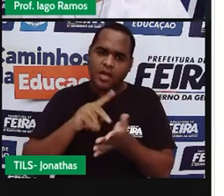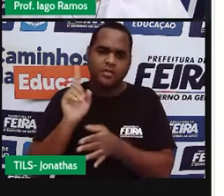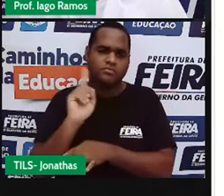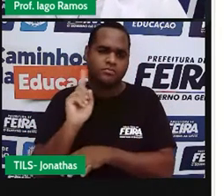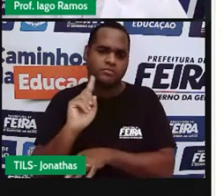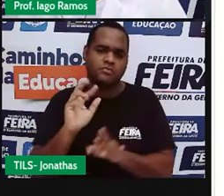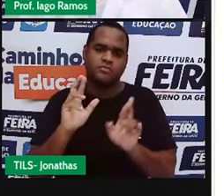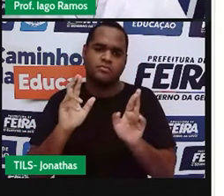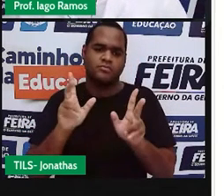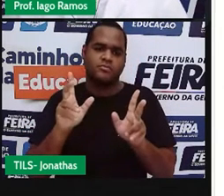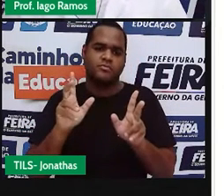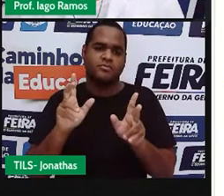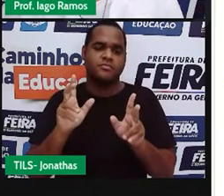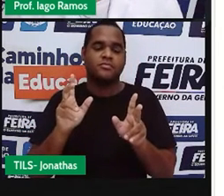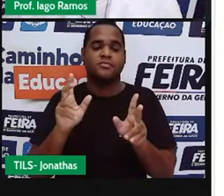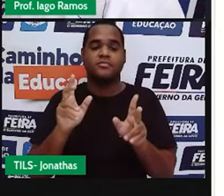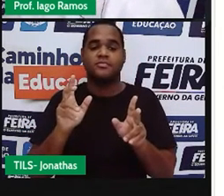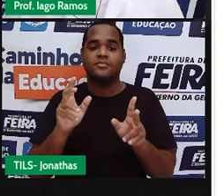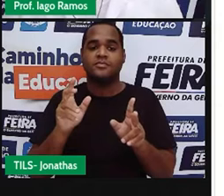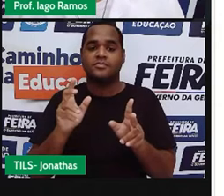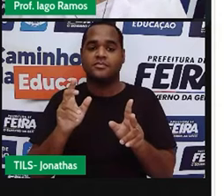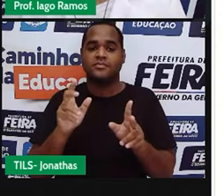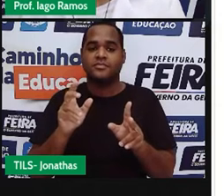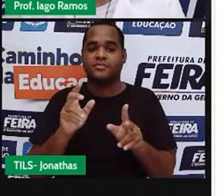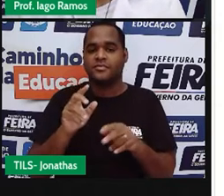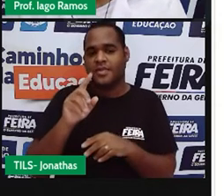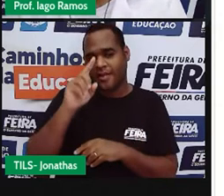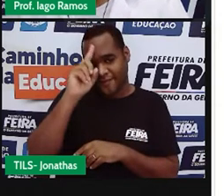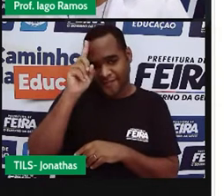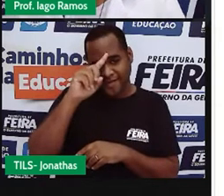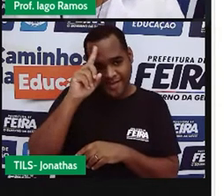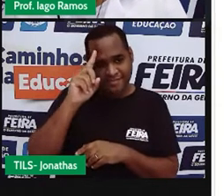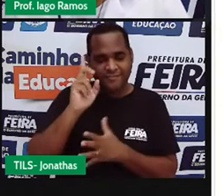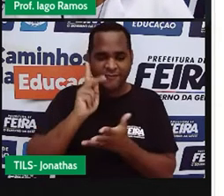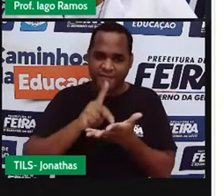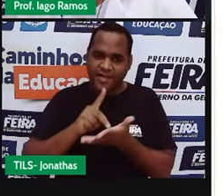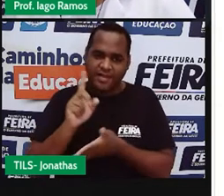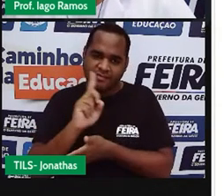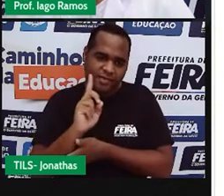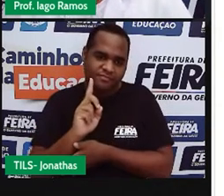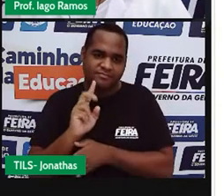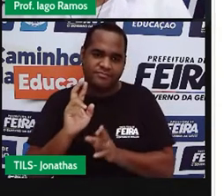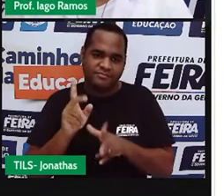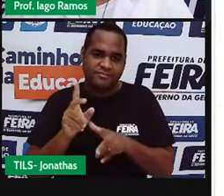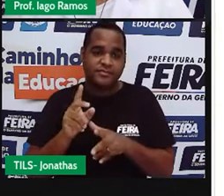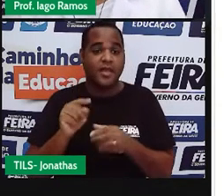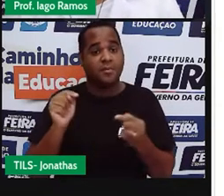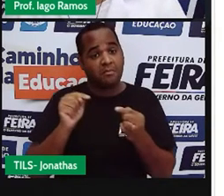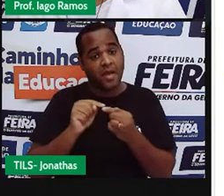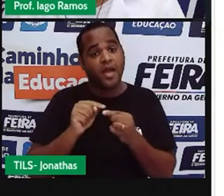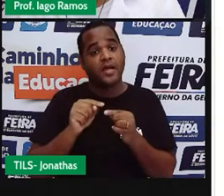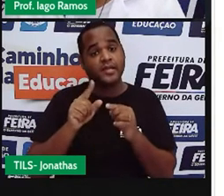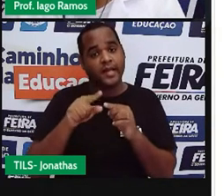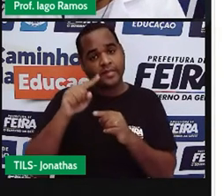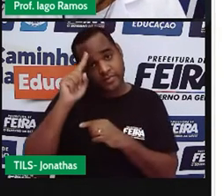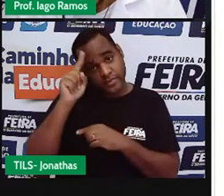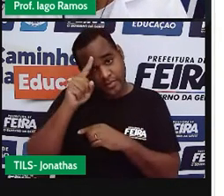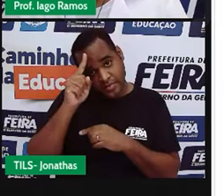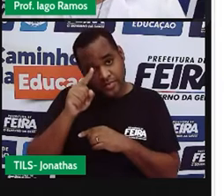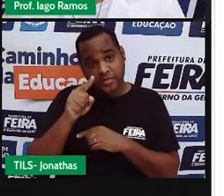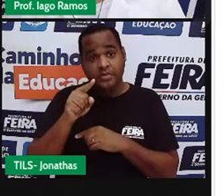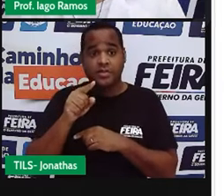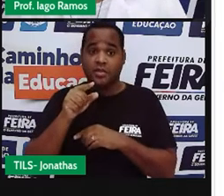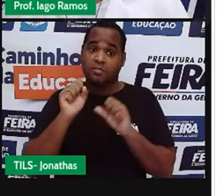hipotética? É uma situação inventada, né? Mas é uma situação inventada